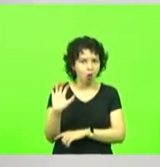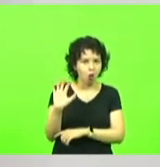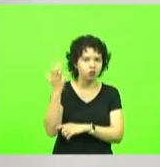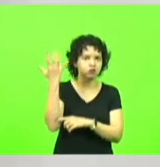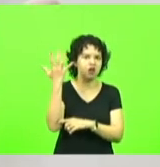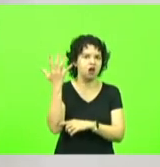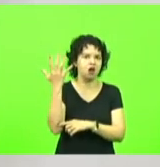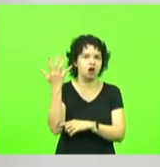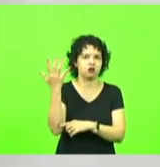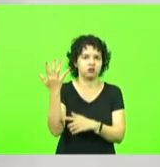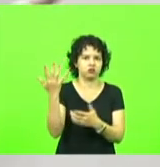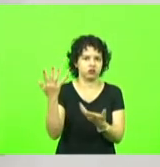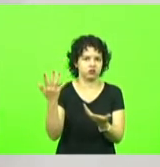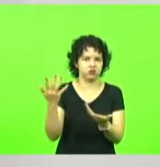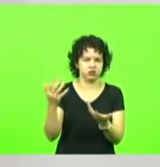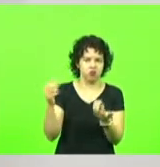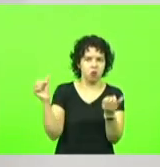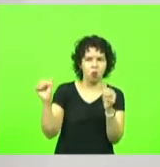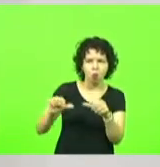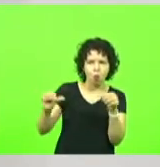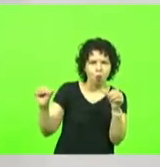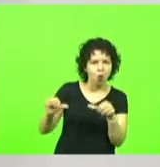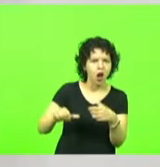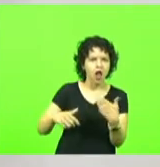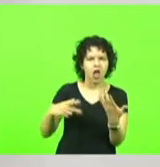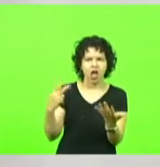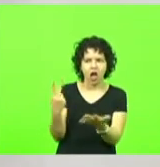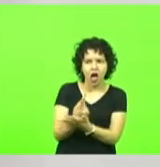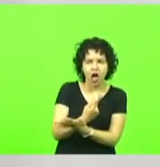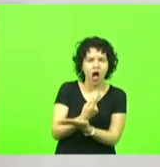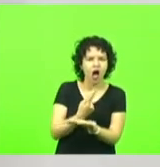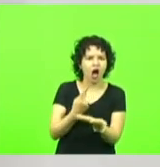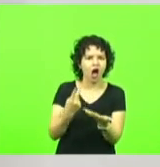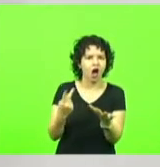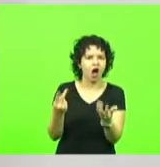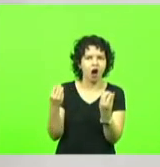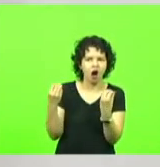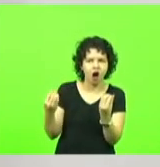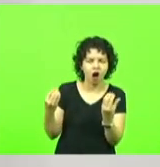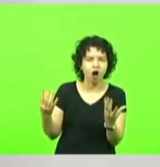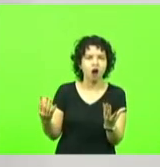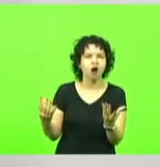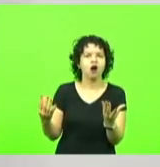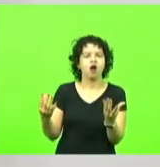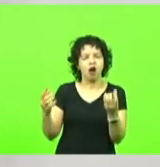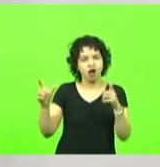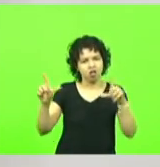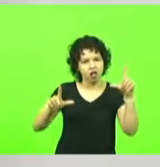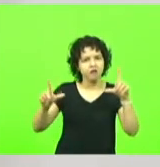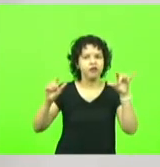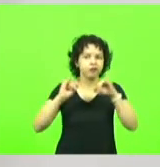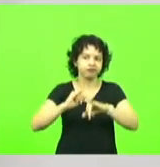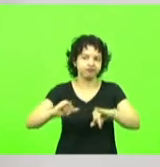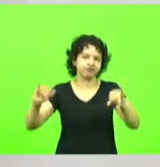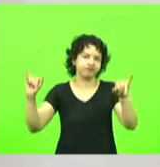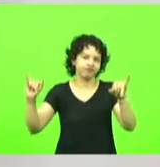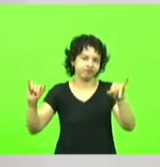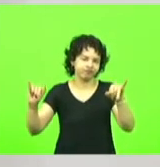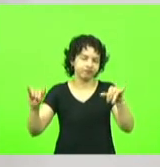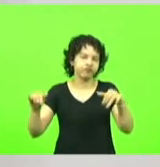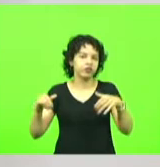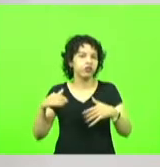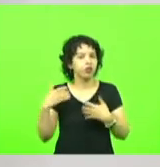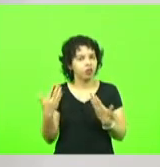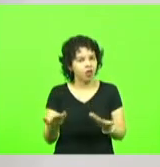um escândalo alguma coisa errada aí sim acaba virando notícia então é muito